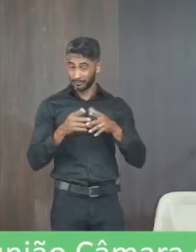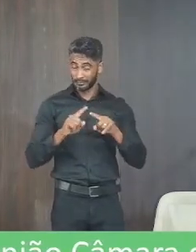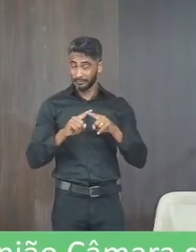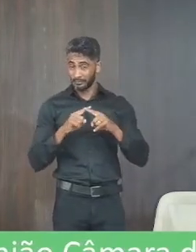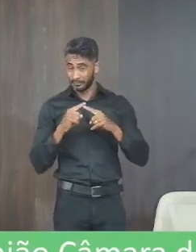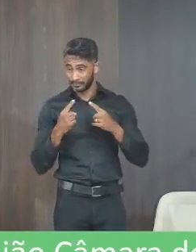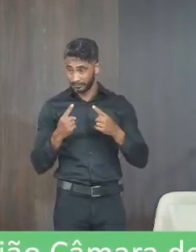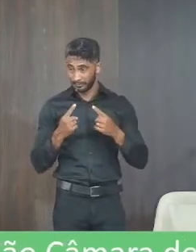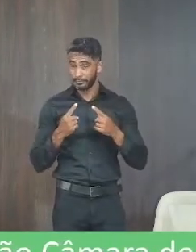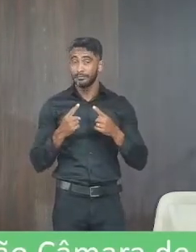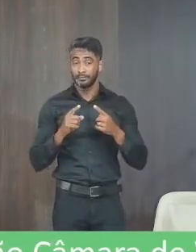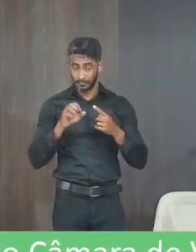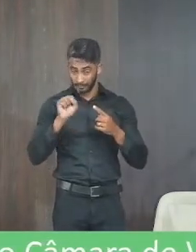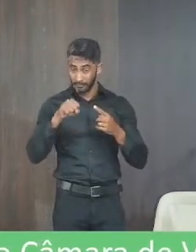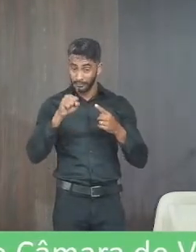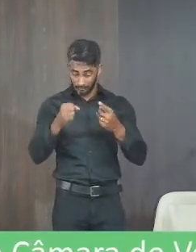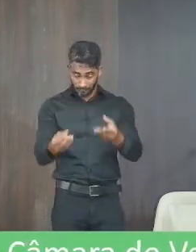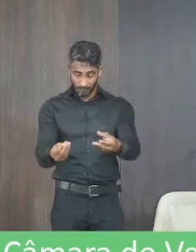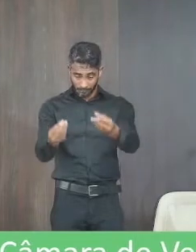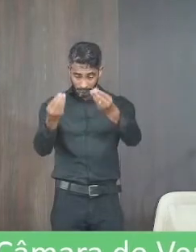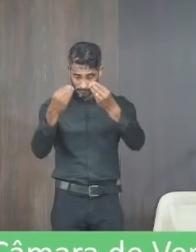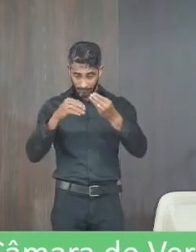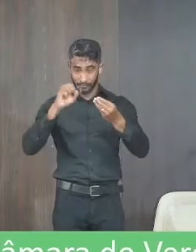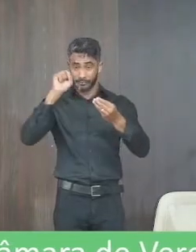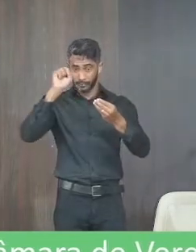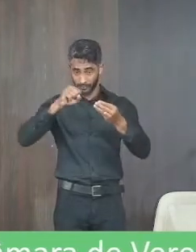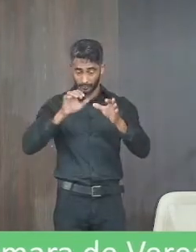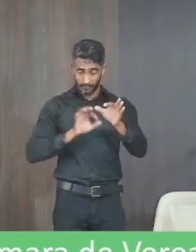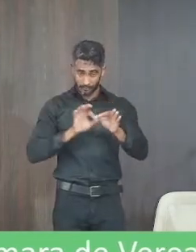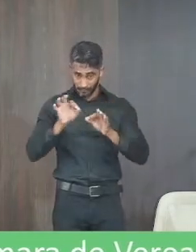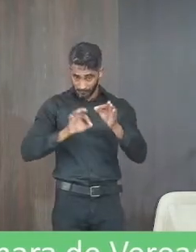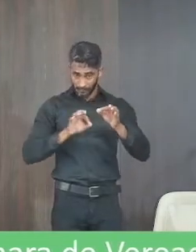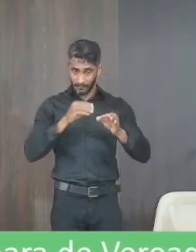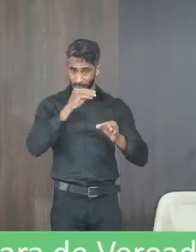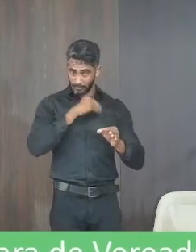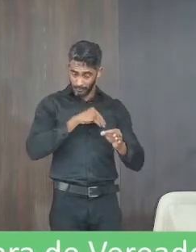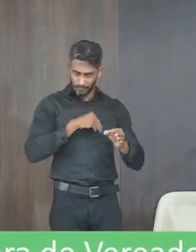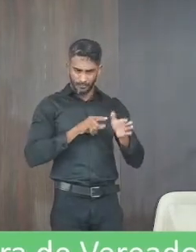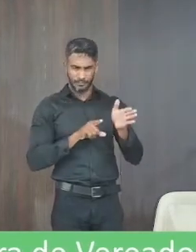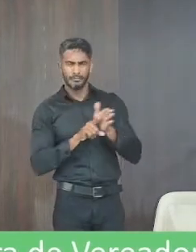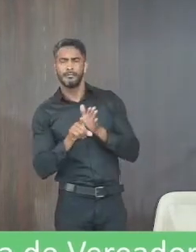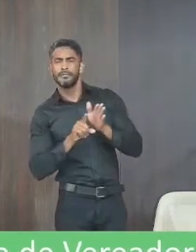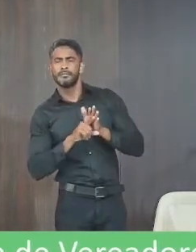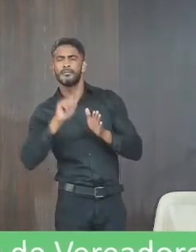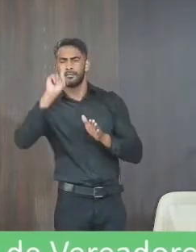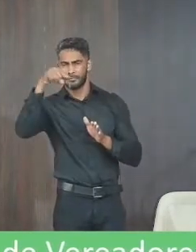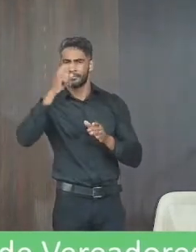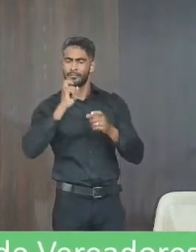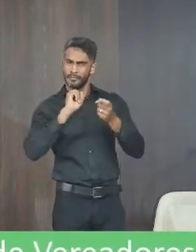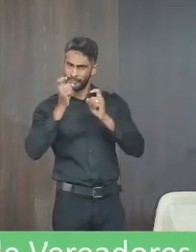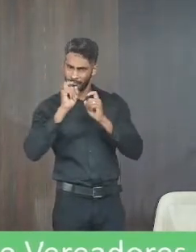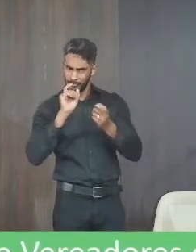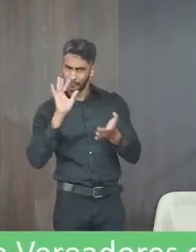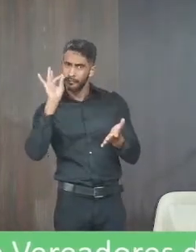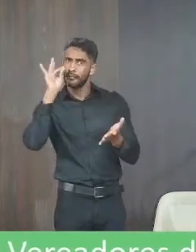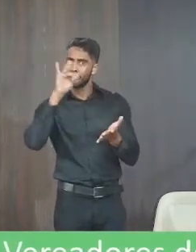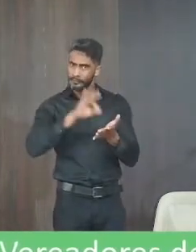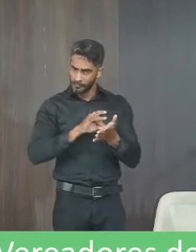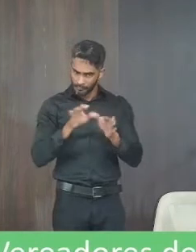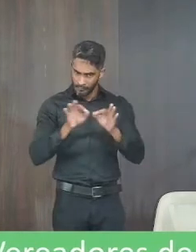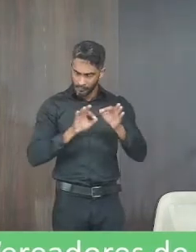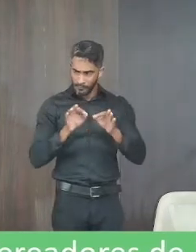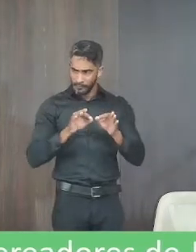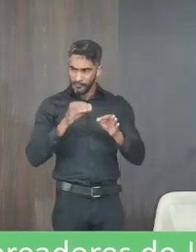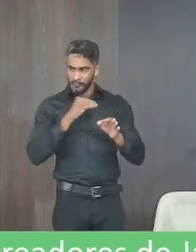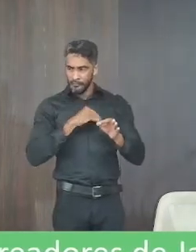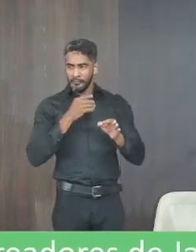mas já era para realmente estar aqui eu até cobrei perguntei para ela na próxima reunião eu posso afirmar que o plano estaria